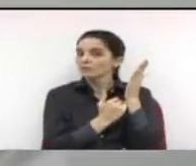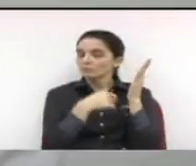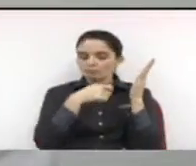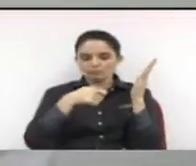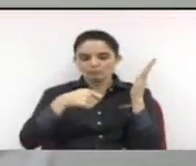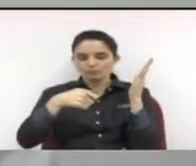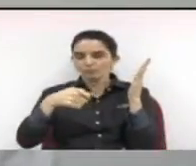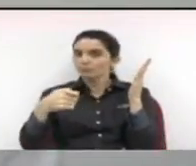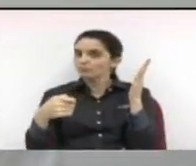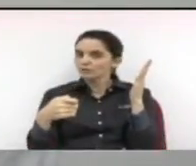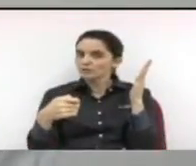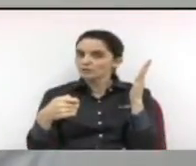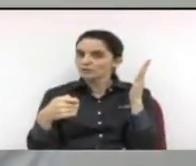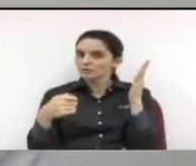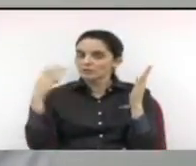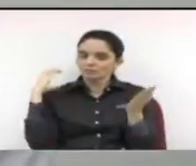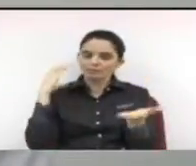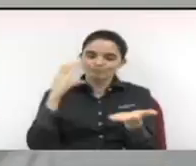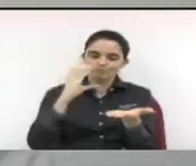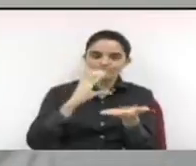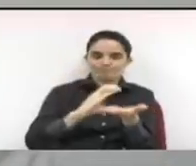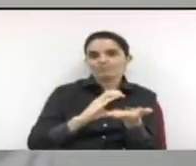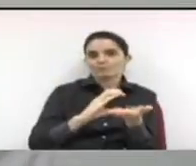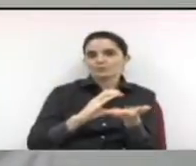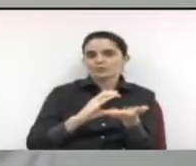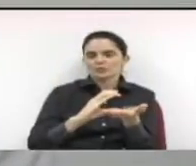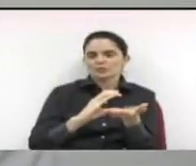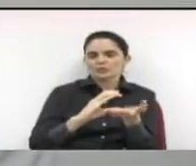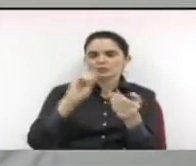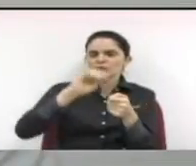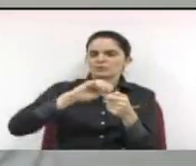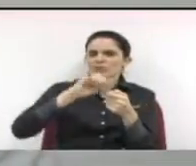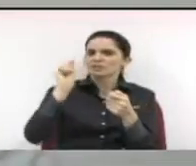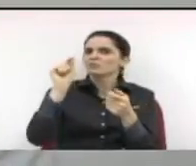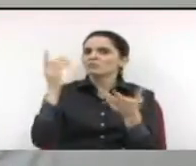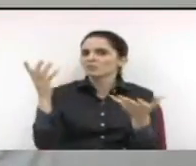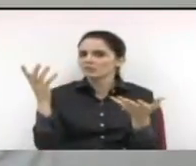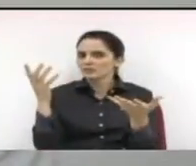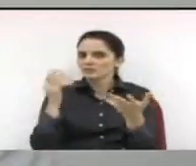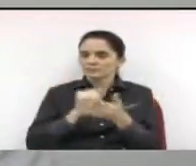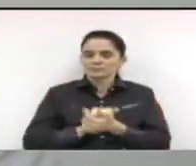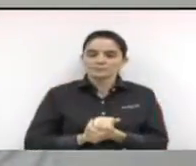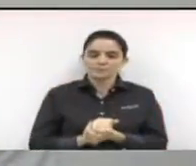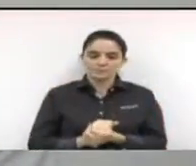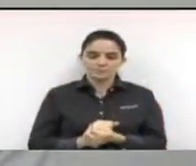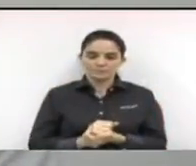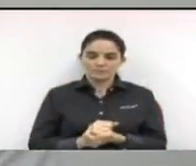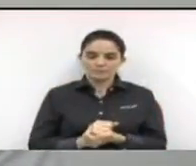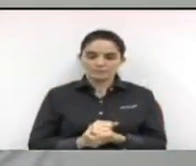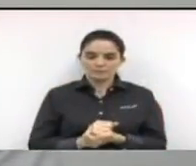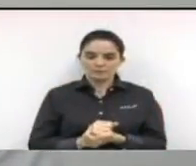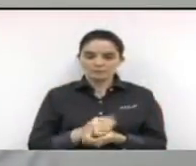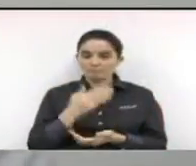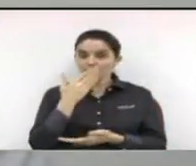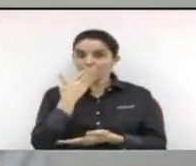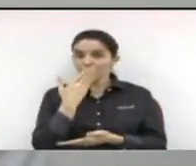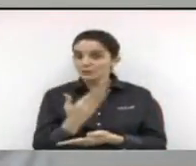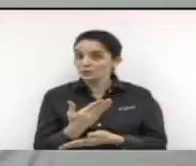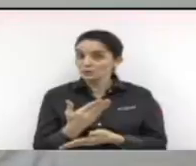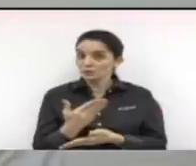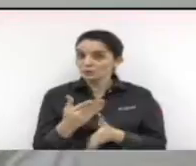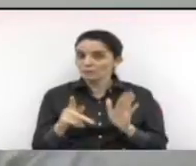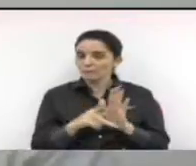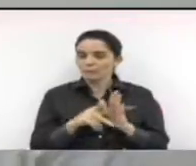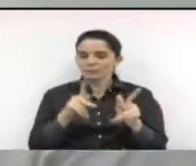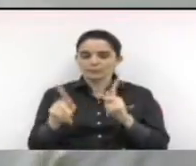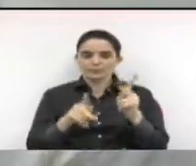dessa verba com a participação popular ou com as reivindicações populares.